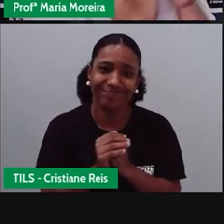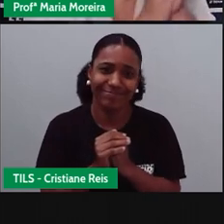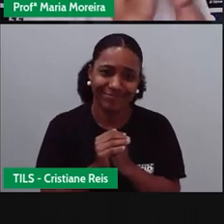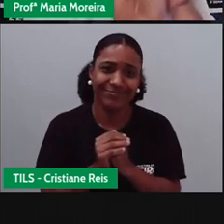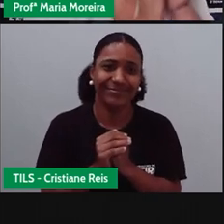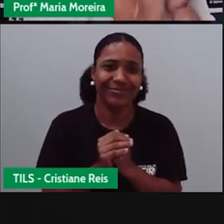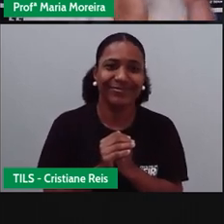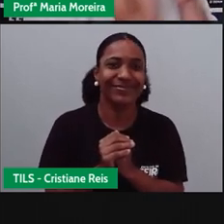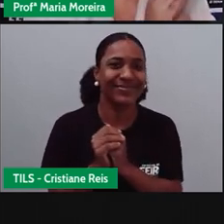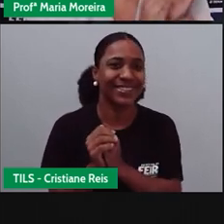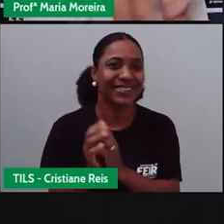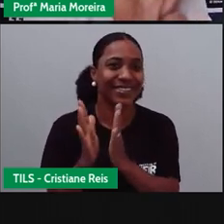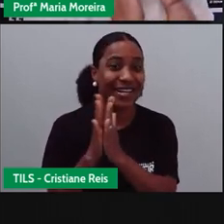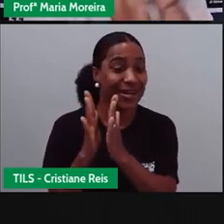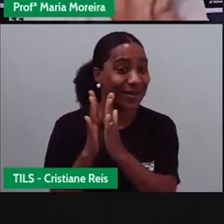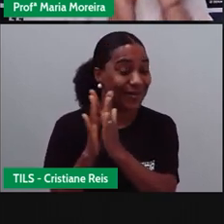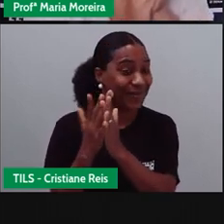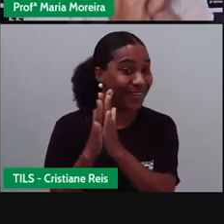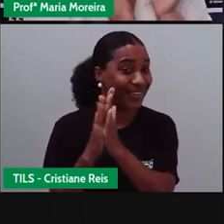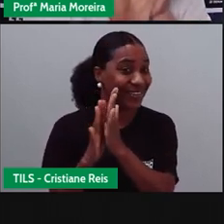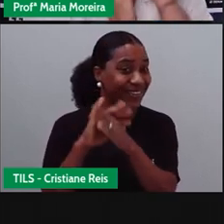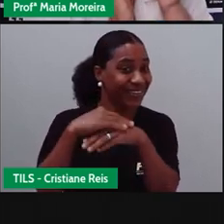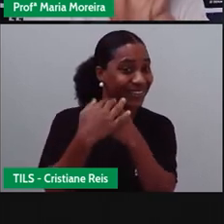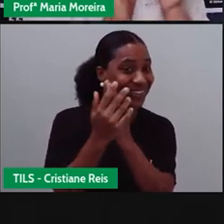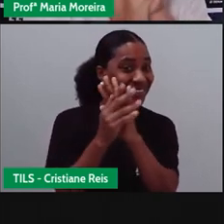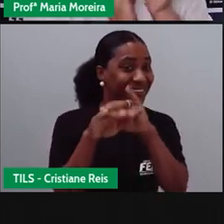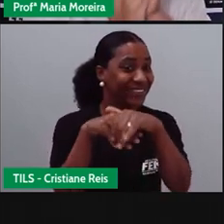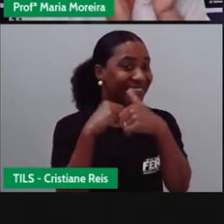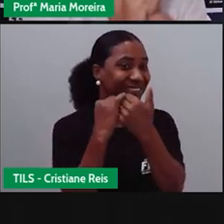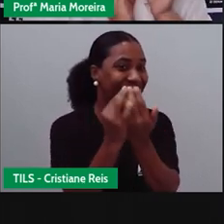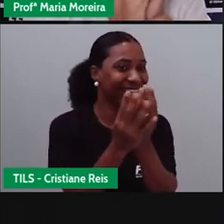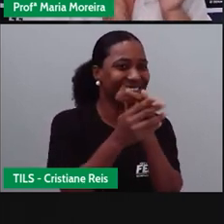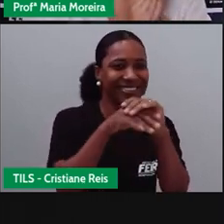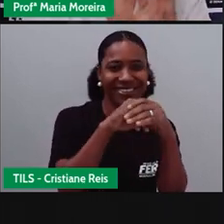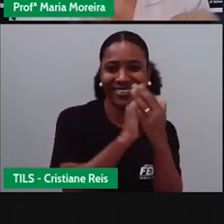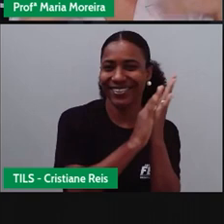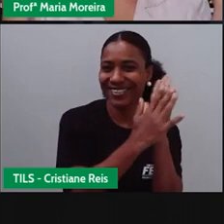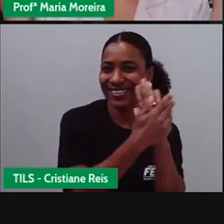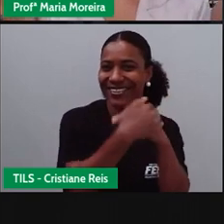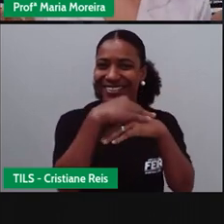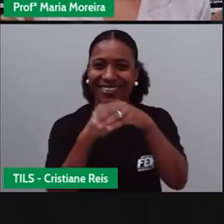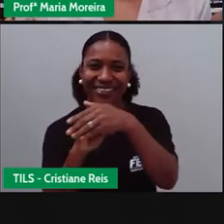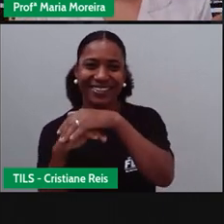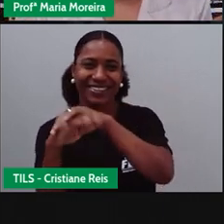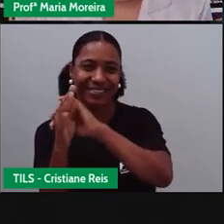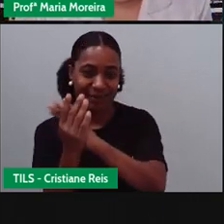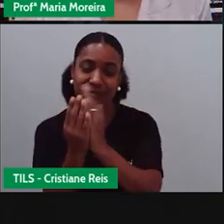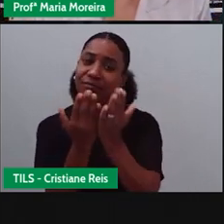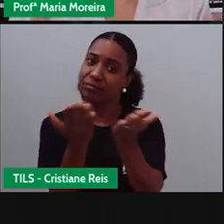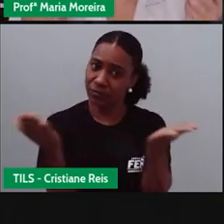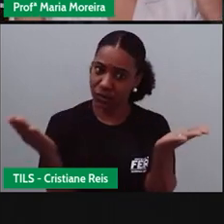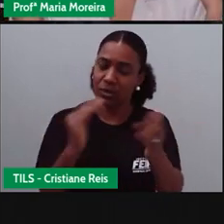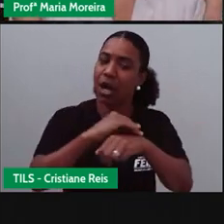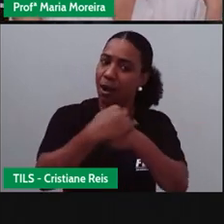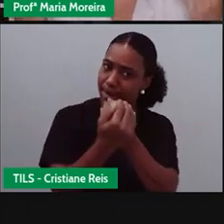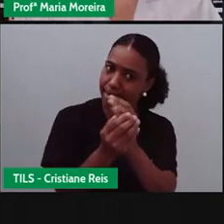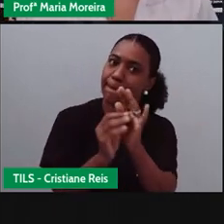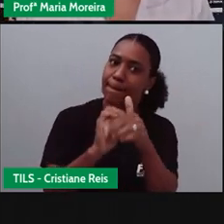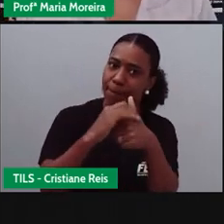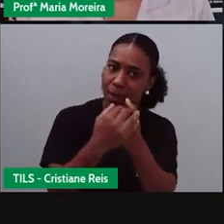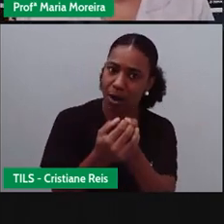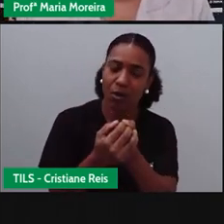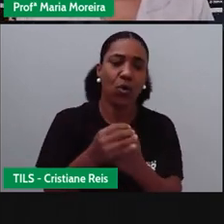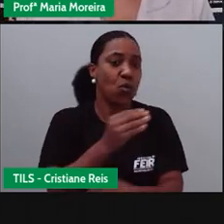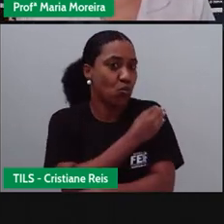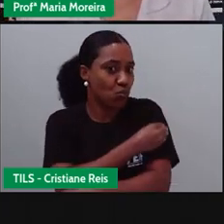Lava uma mão, lava outra, lava uma mão, lavem as mãos, usem